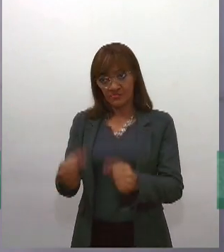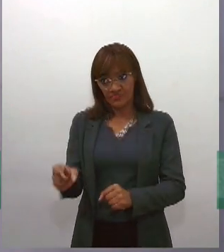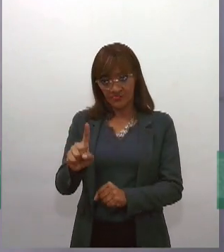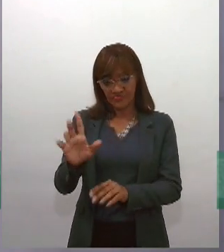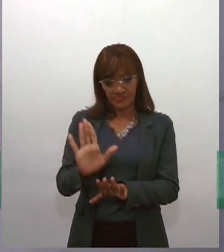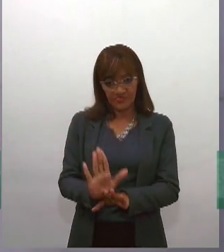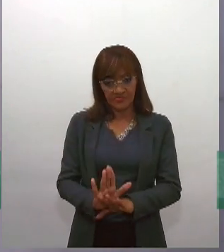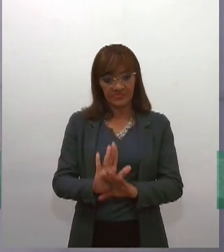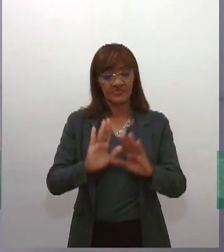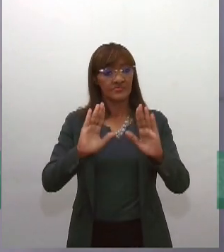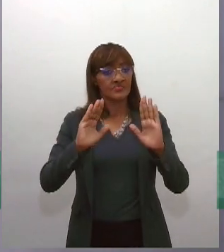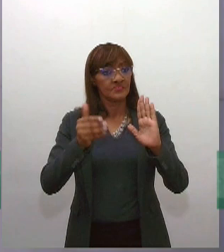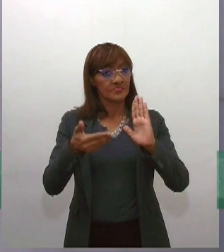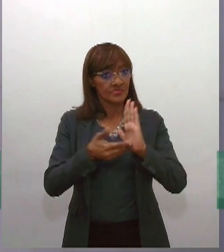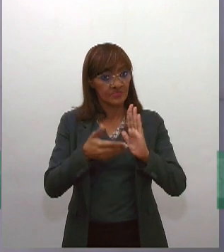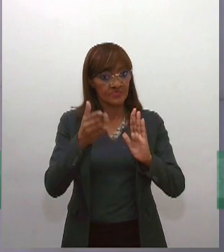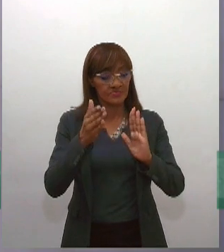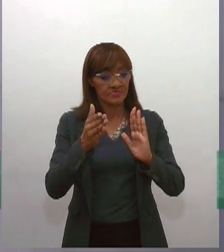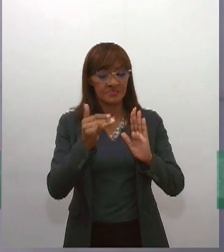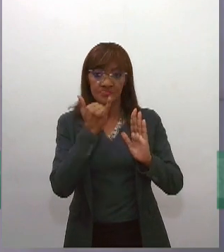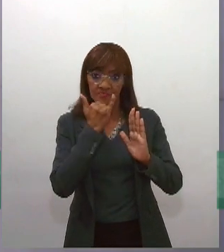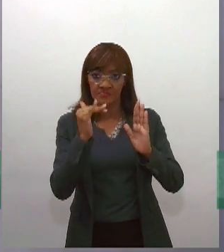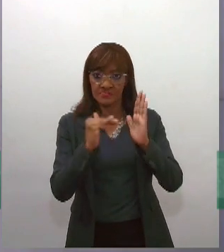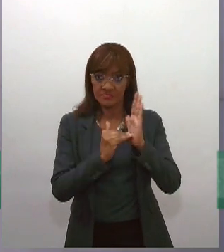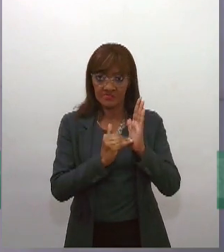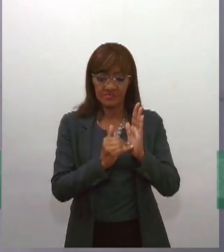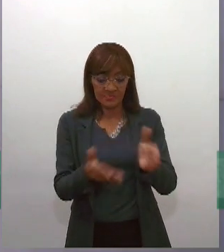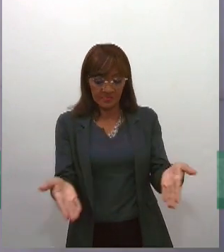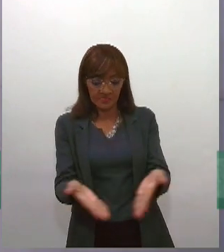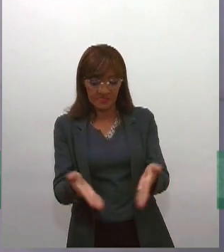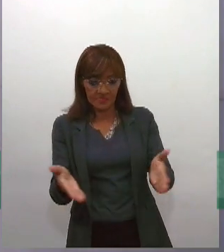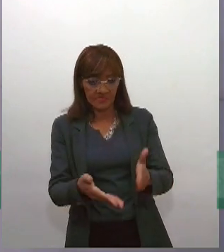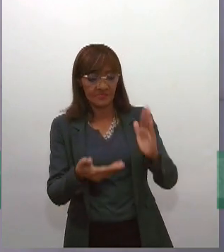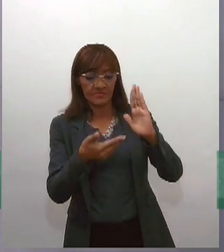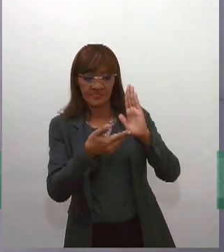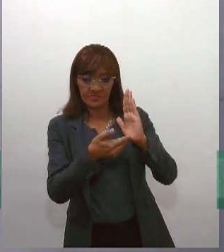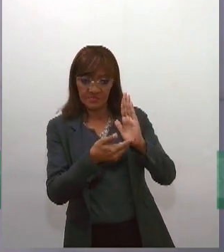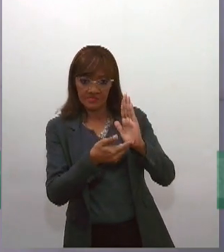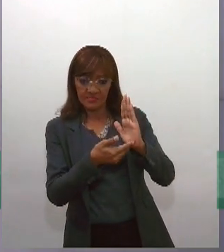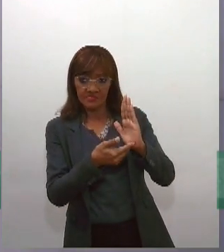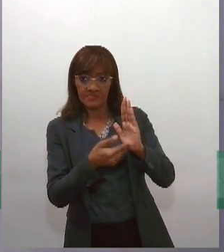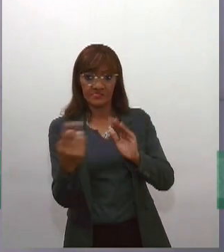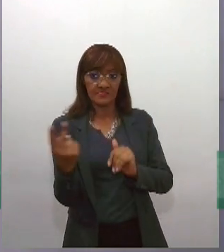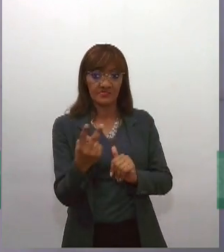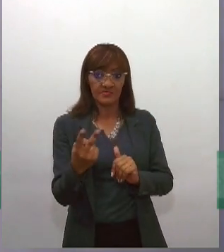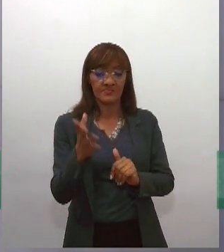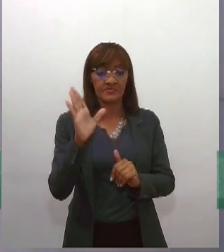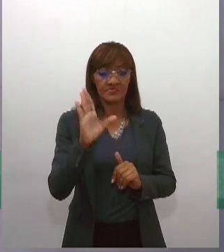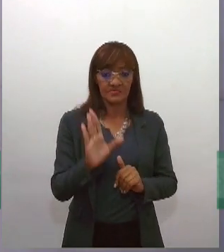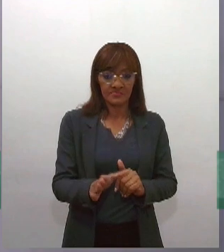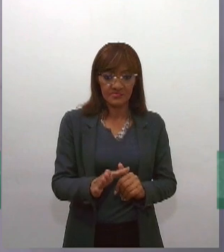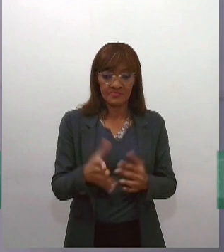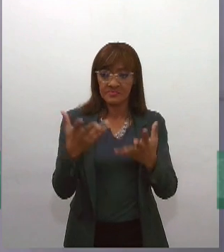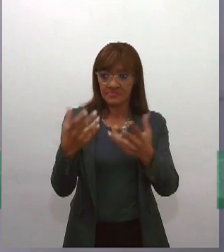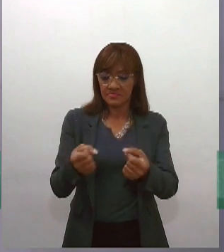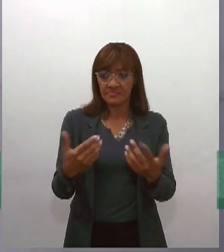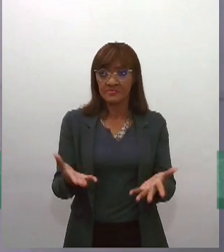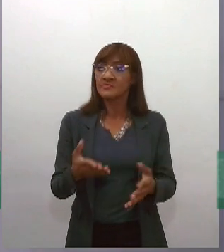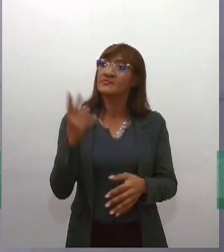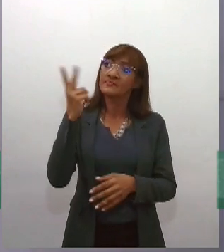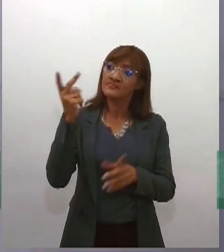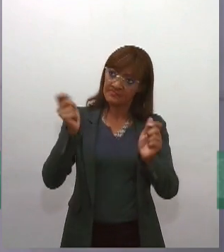mesmo ano, e agora a Câmara recupera, o Senado e a Câmara recuperam esse texto. Queria que vocês avaliassem isso para a gente, por favor,